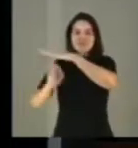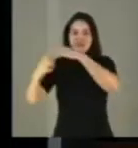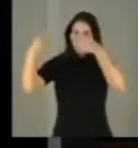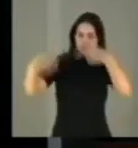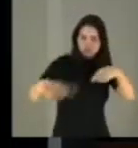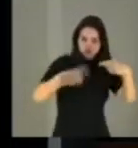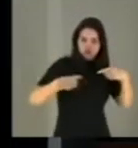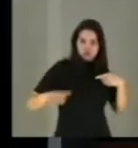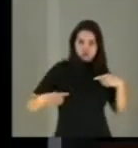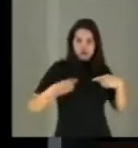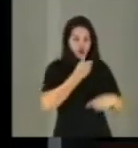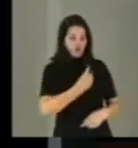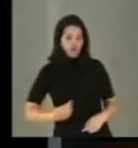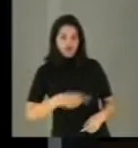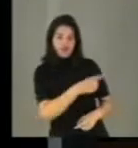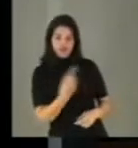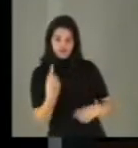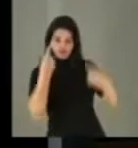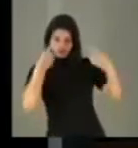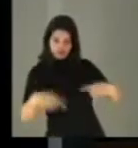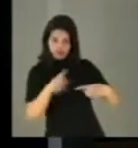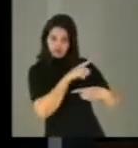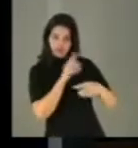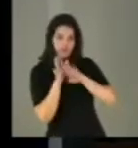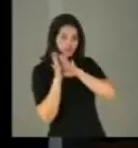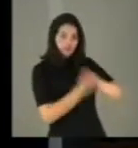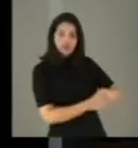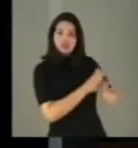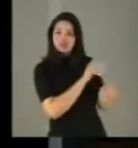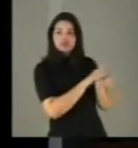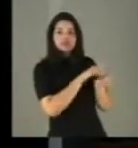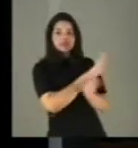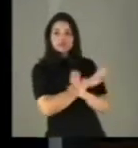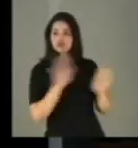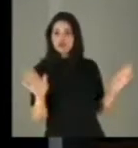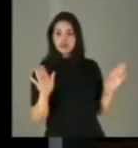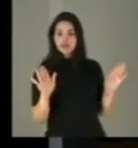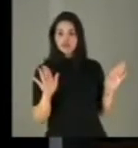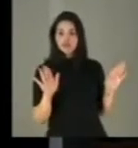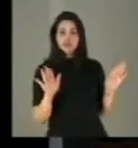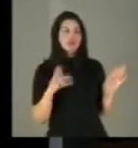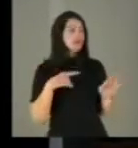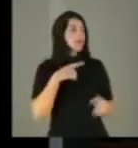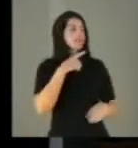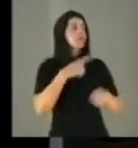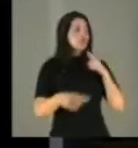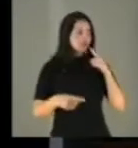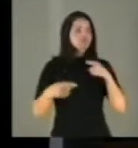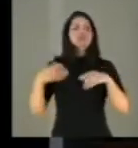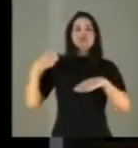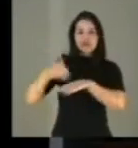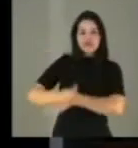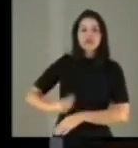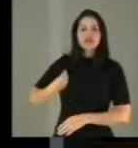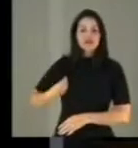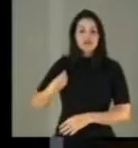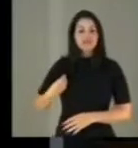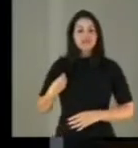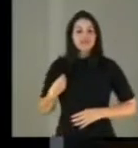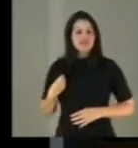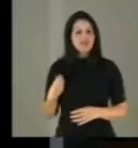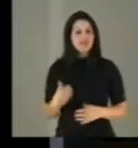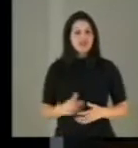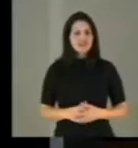ser, portanto, suprimido, mitigado ou, pelo menos, acorrentado. Cá